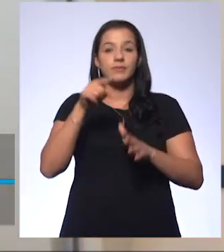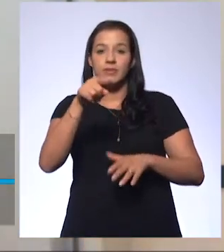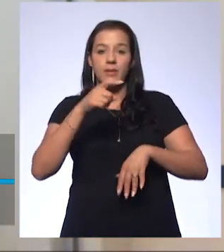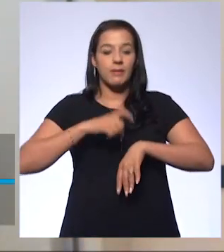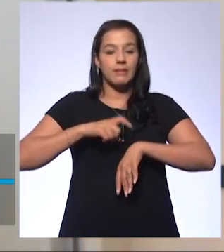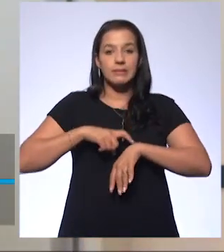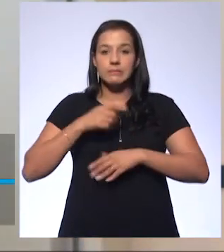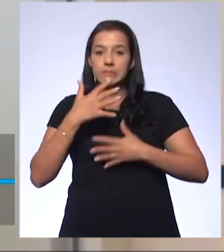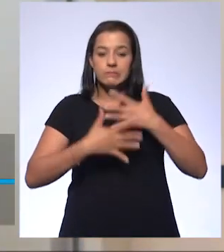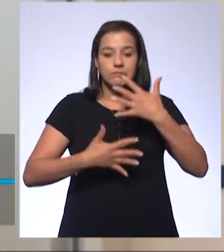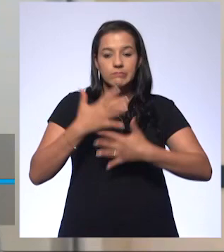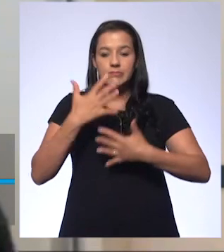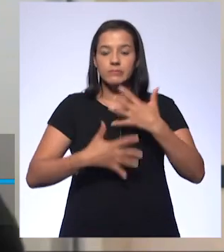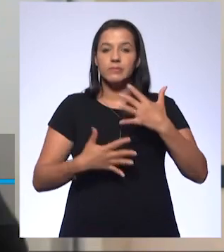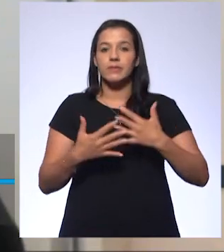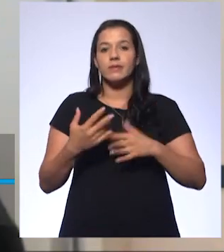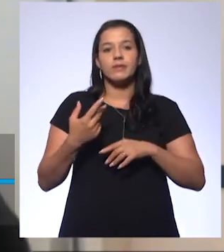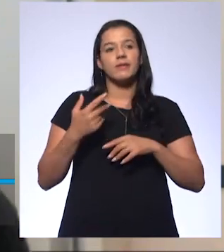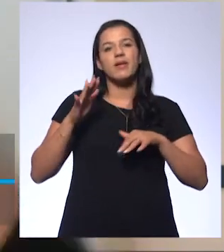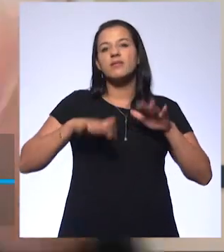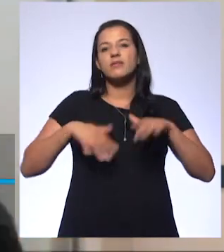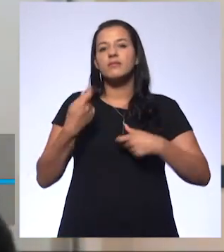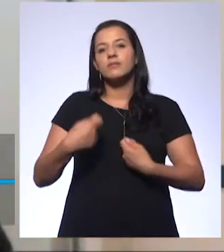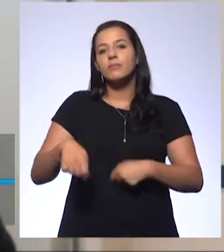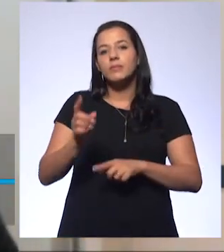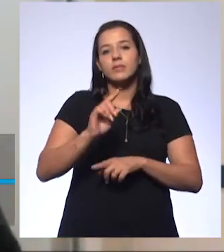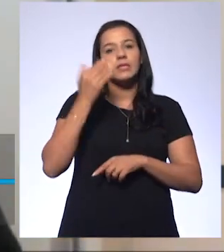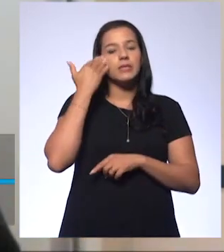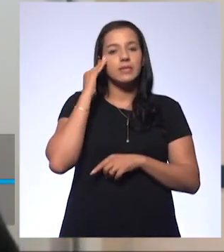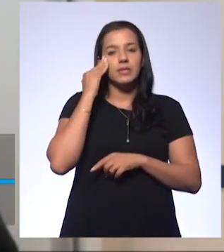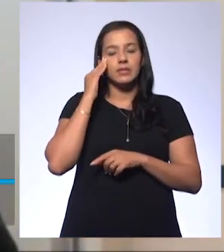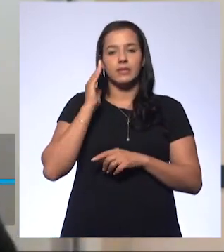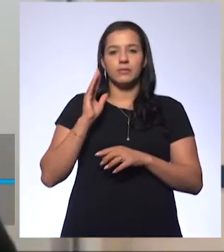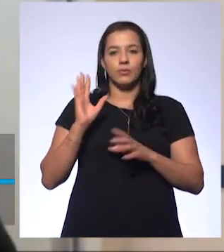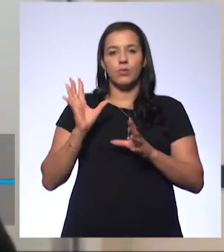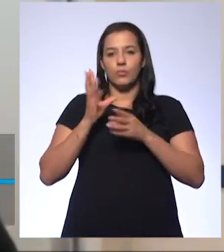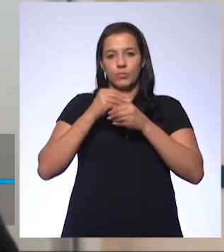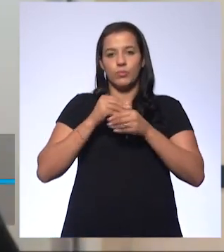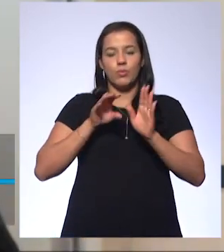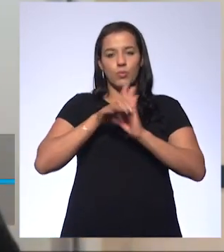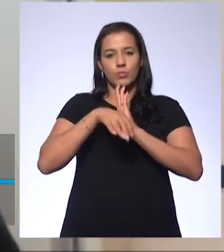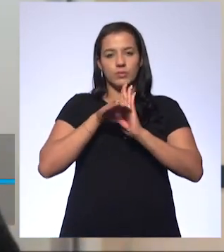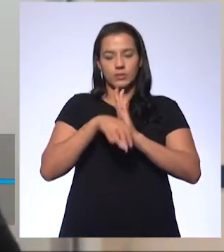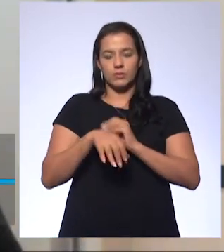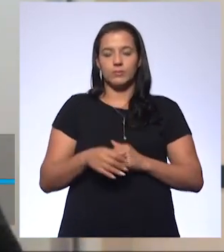um tempo em algo que não é tão necessário quanto ele entender o conceito em si. Tá bom?